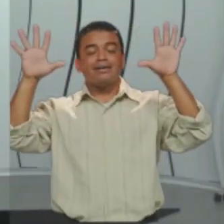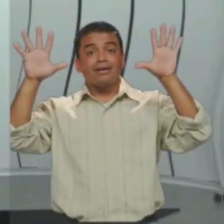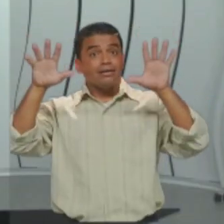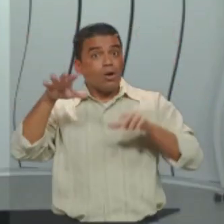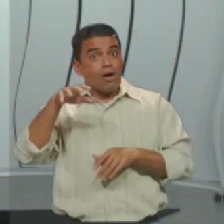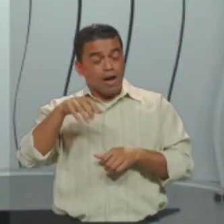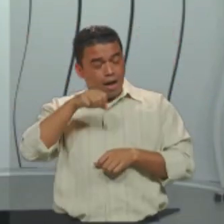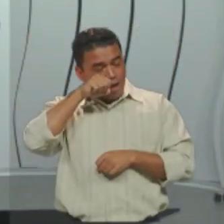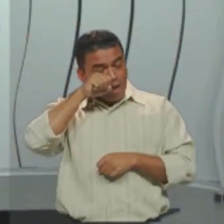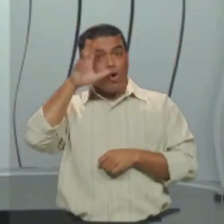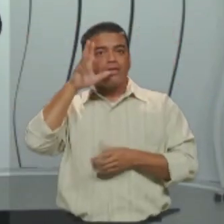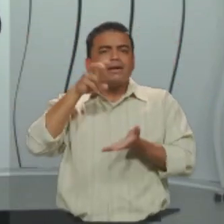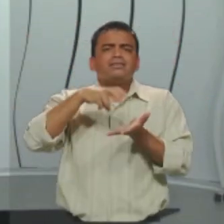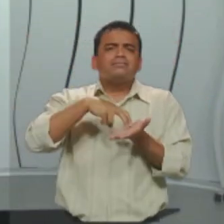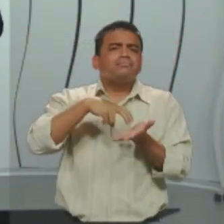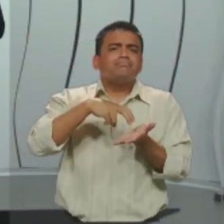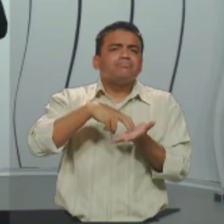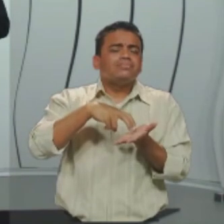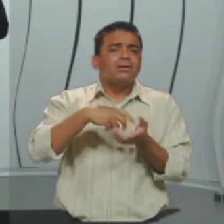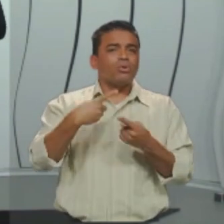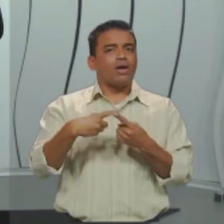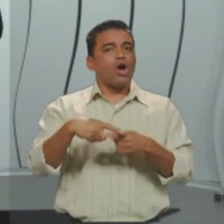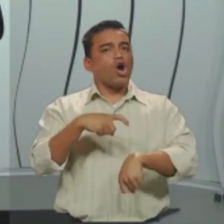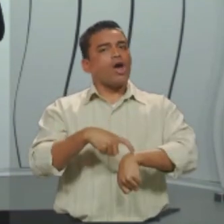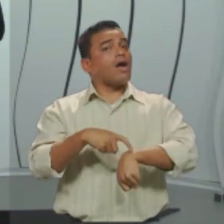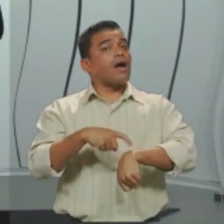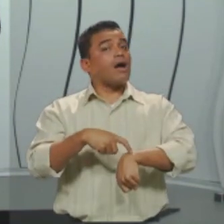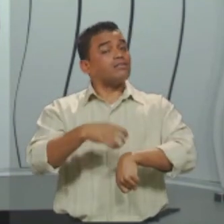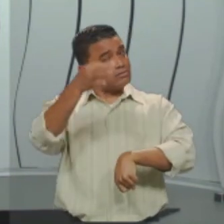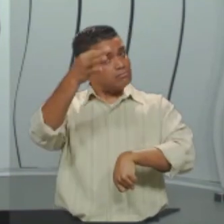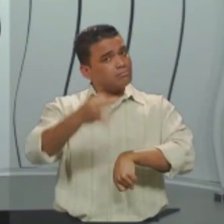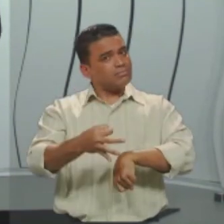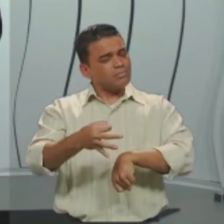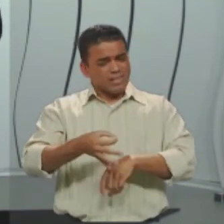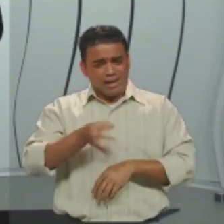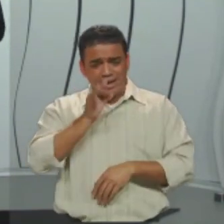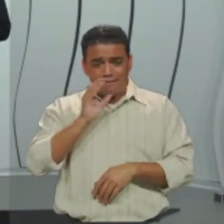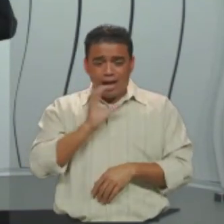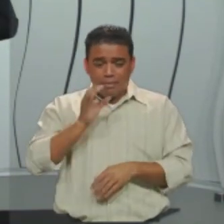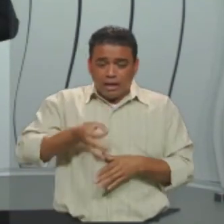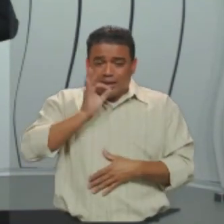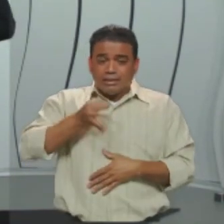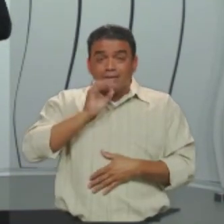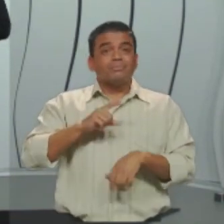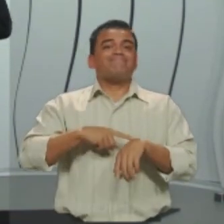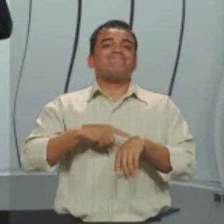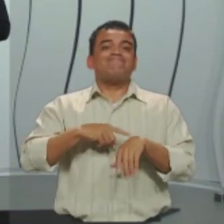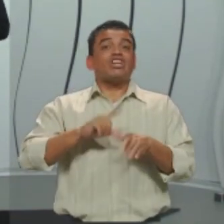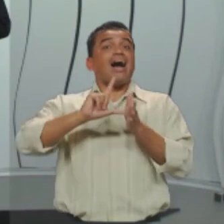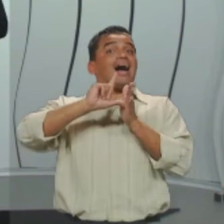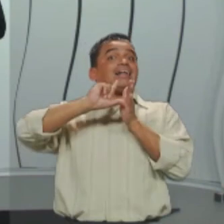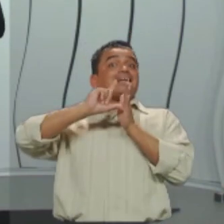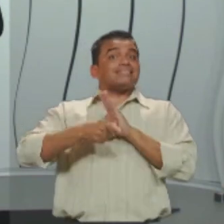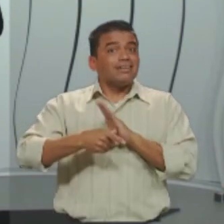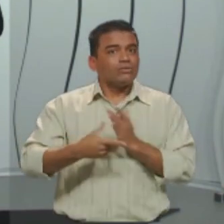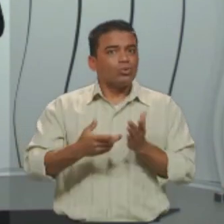acordar de manhã sobressalto porque está na hora. A tomar o café correndo porque está atrasado. A